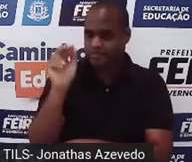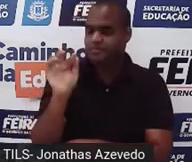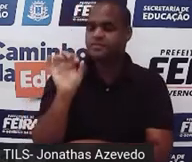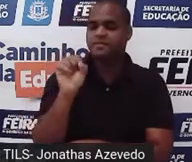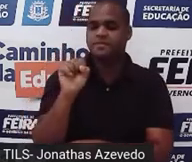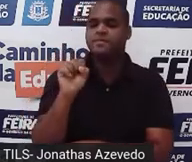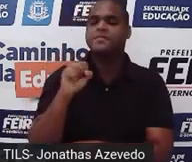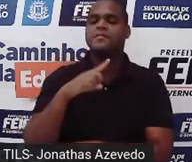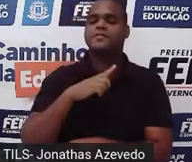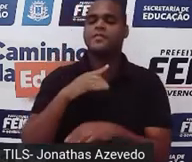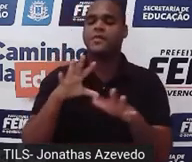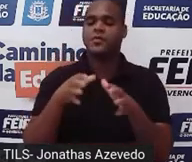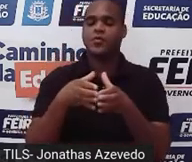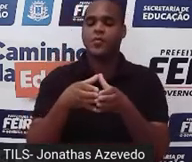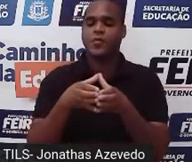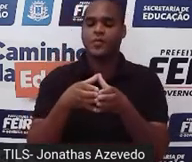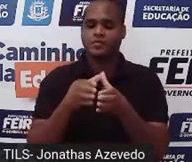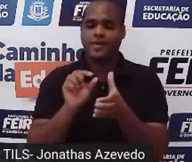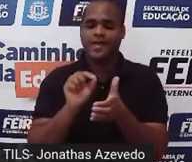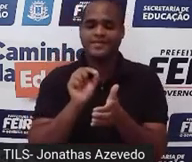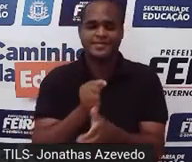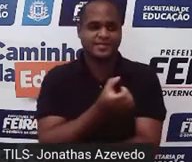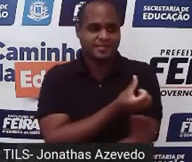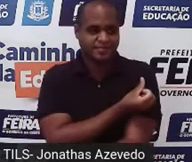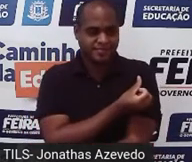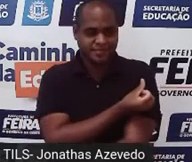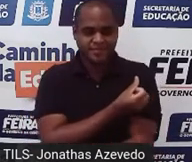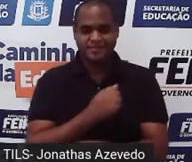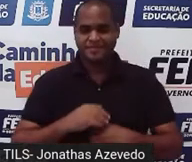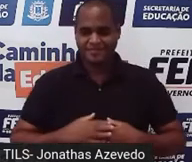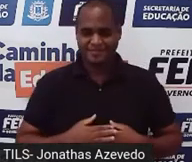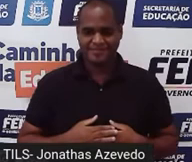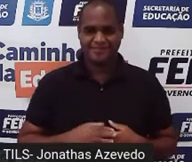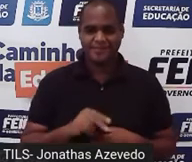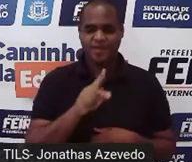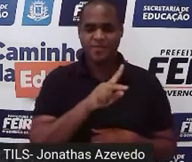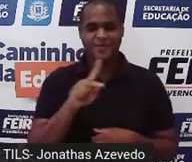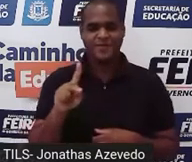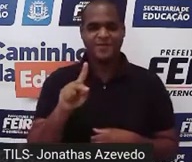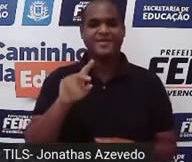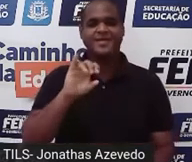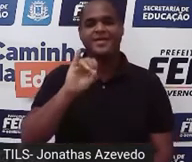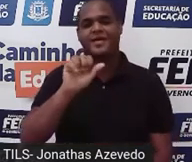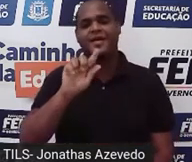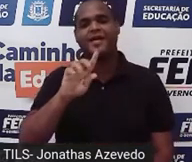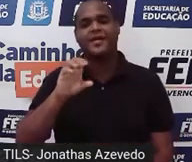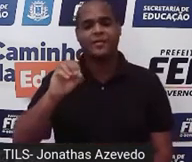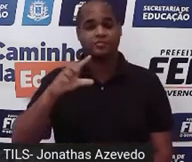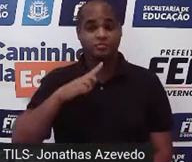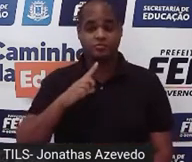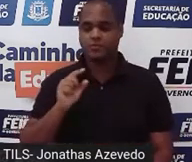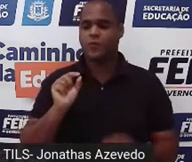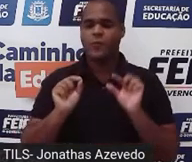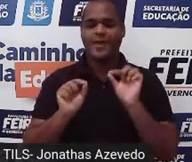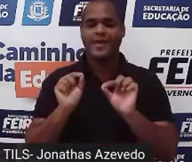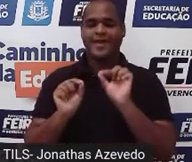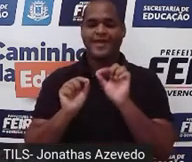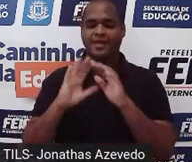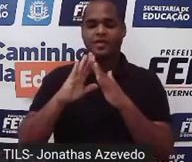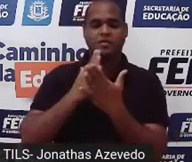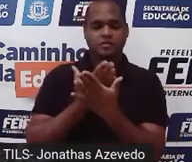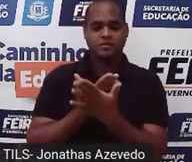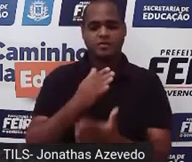das turminhas de sexto ano. Bom, eu sou o professor Iago, eu venho lá da escola municipal